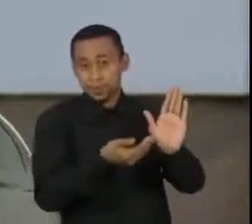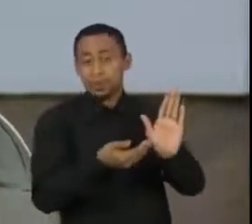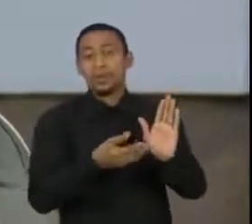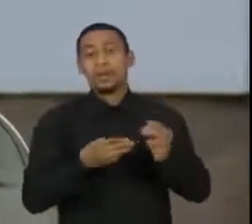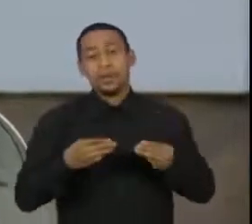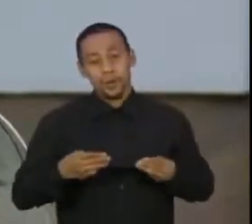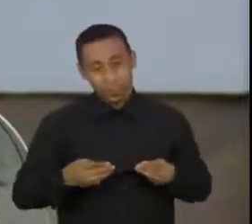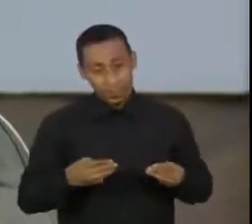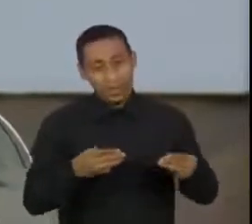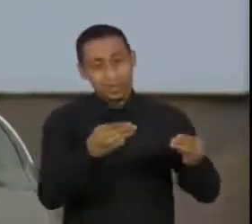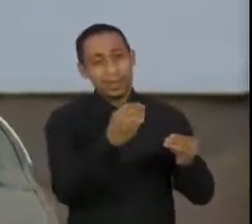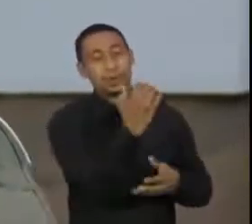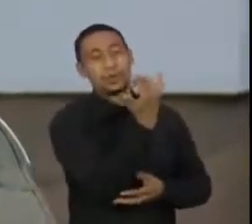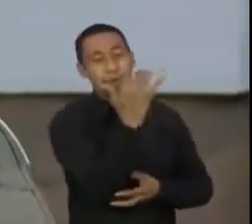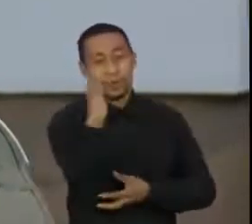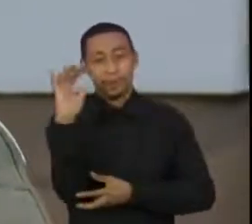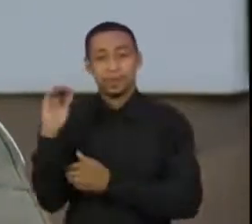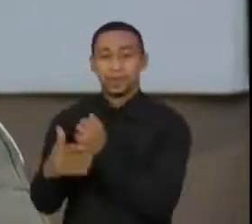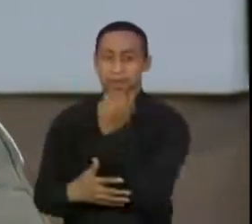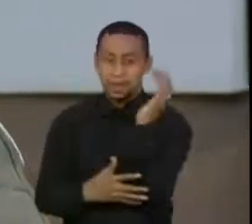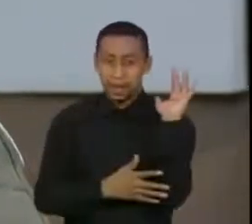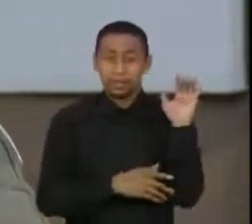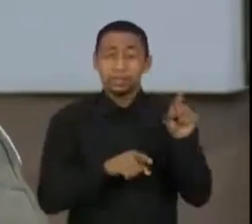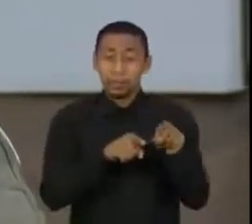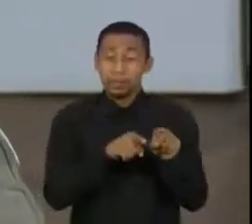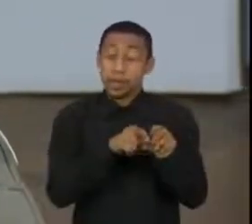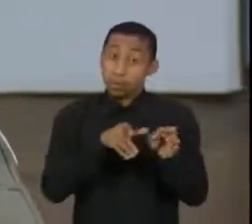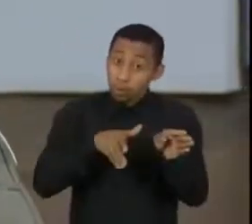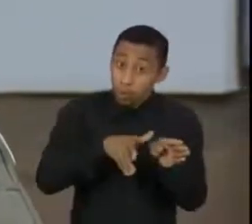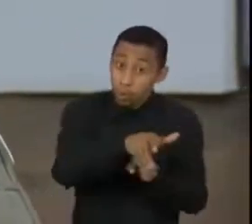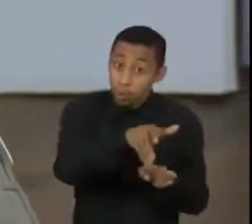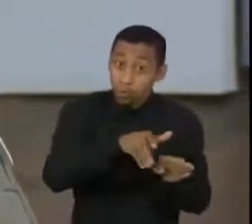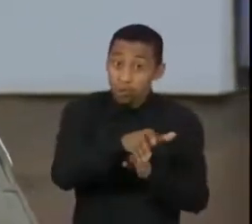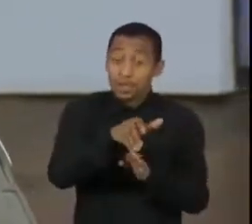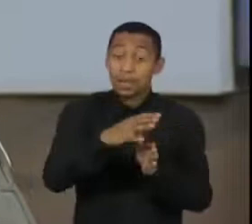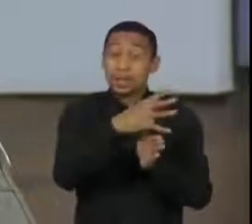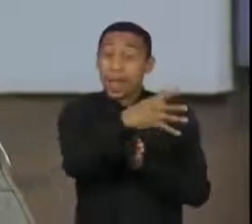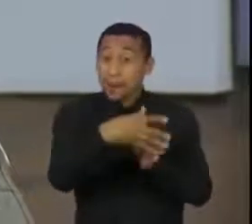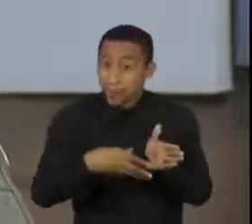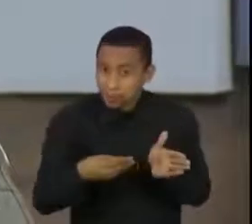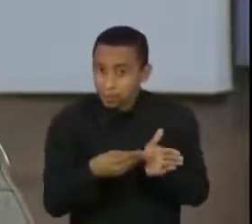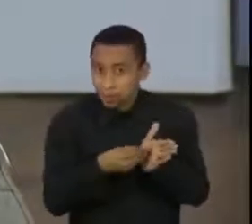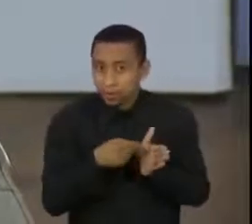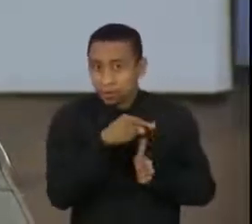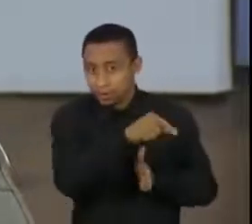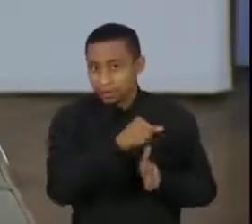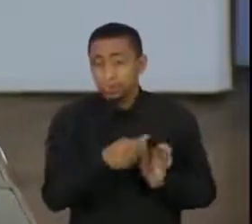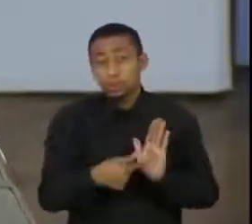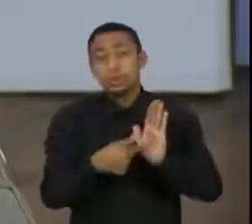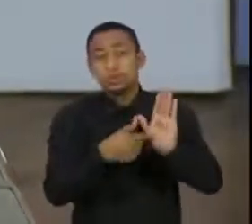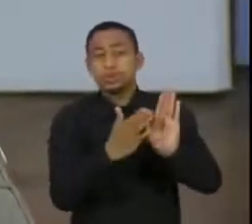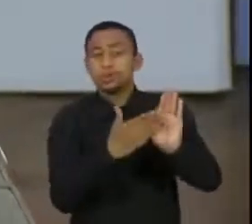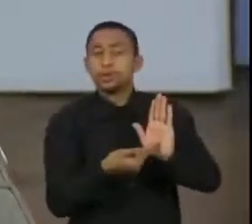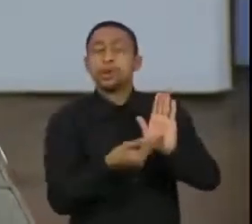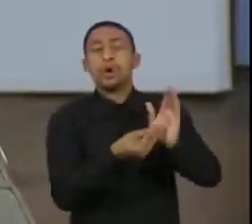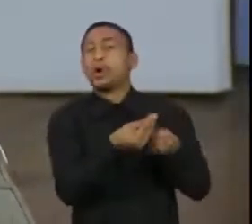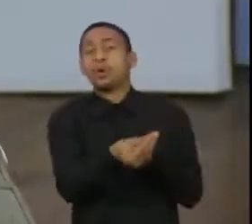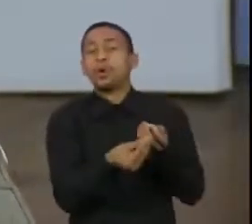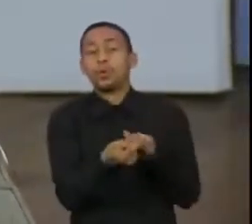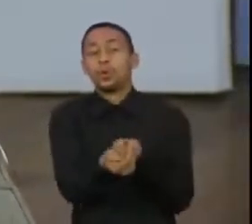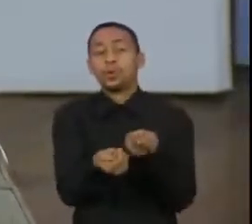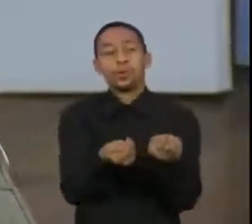Ministério do Meio Ambiente como ao Conselho da Amazônia, com justamente esses eixos de combate